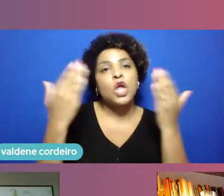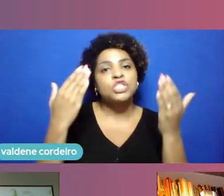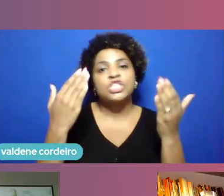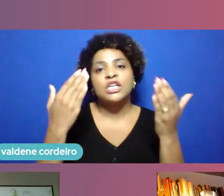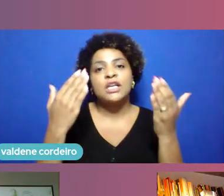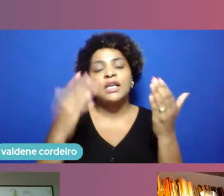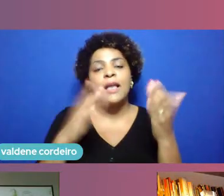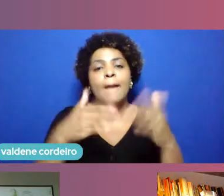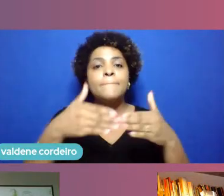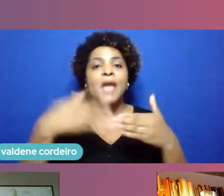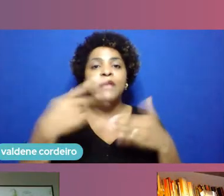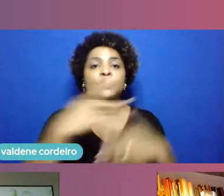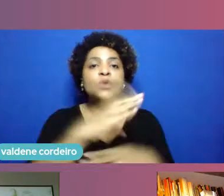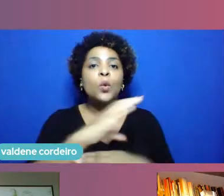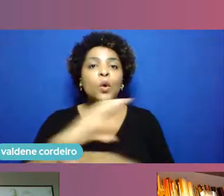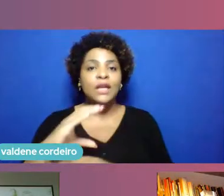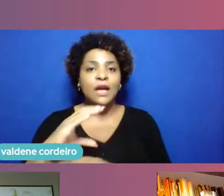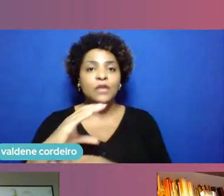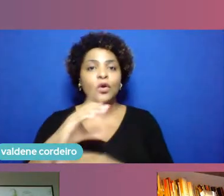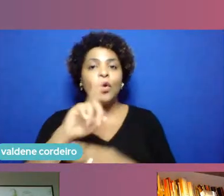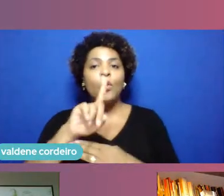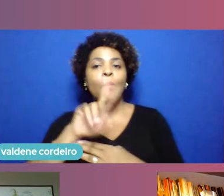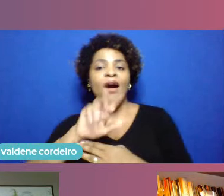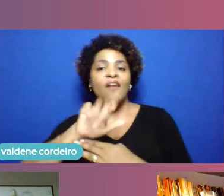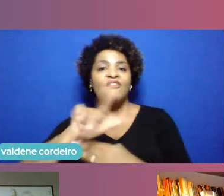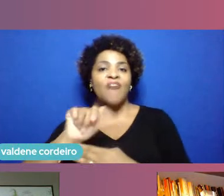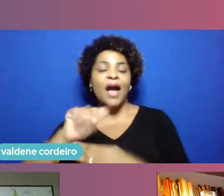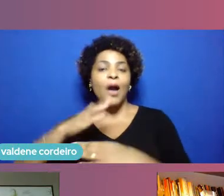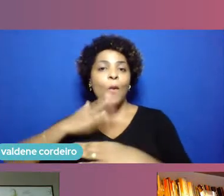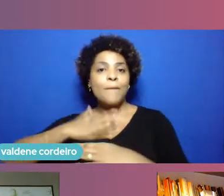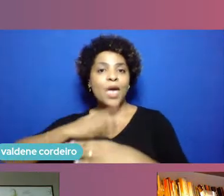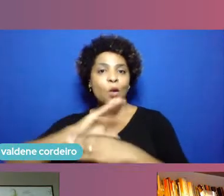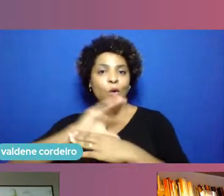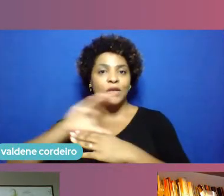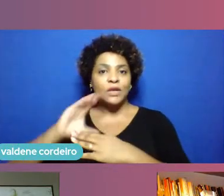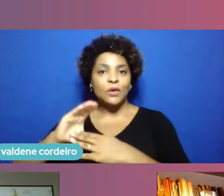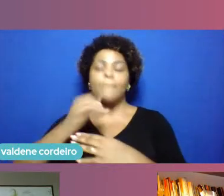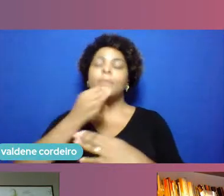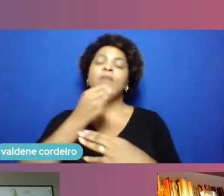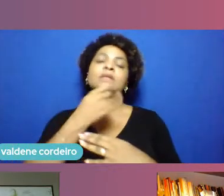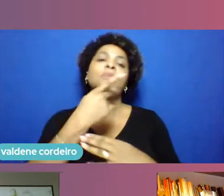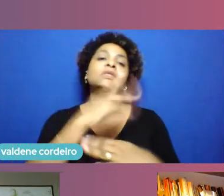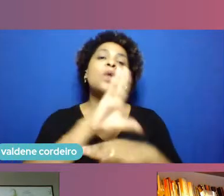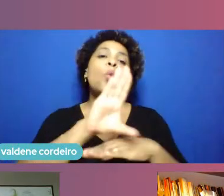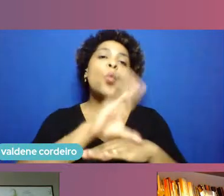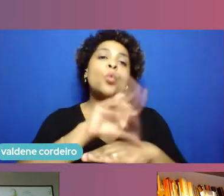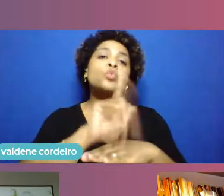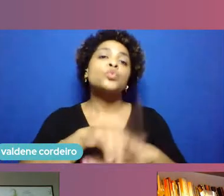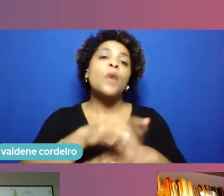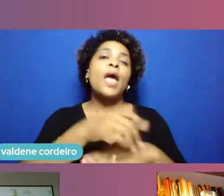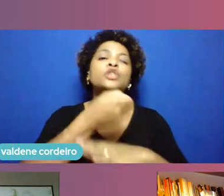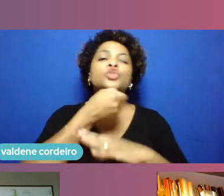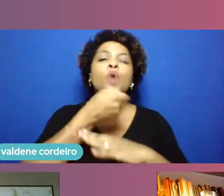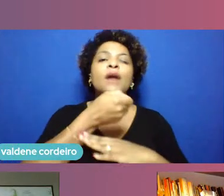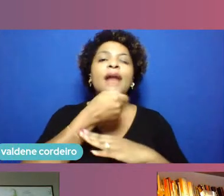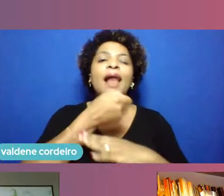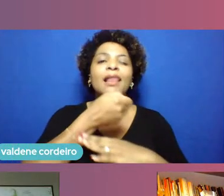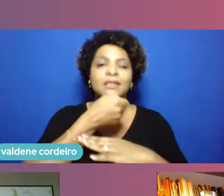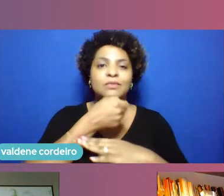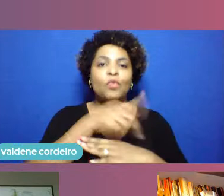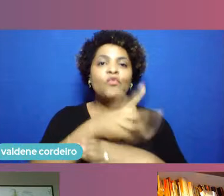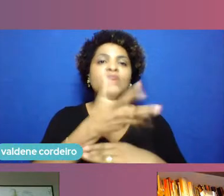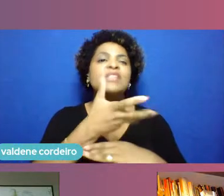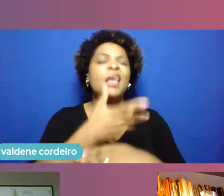coordenador para pedir uma vaga ao meu coordenador por exemplo se você é de jornalismo e quer fazer você pode fazer e nós acolhemos